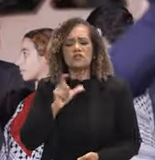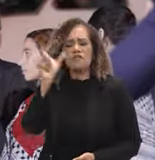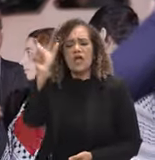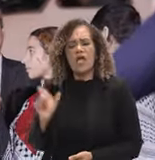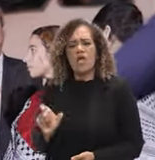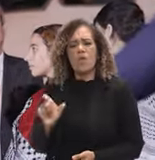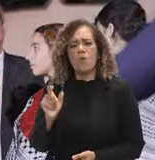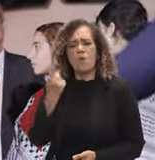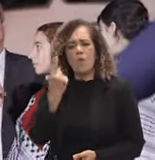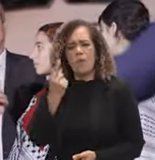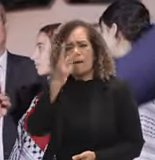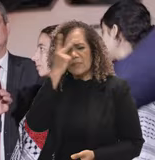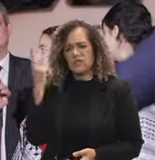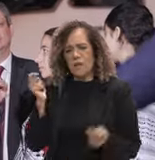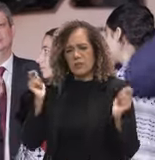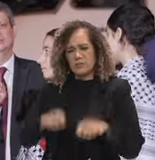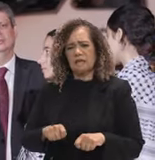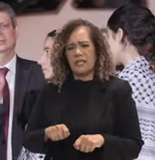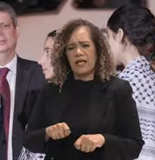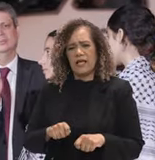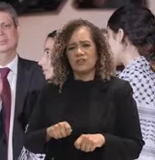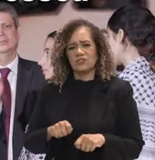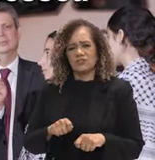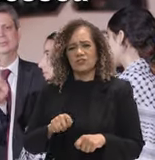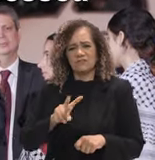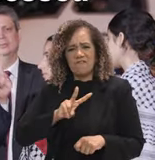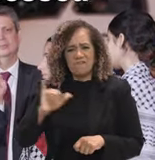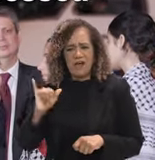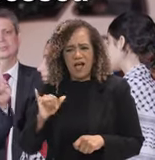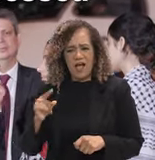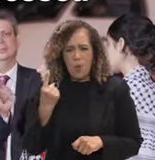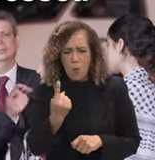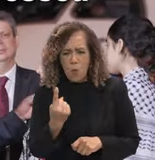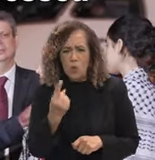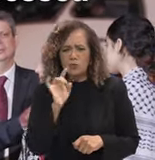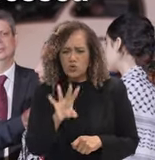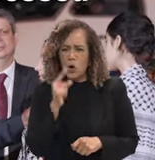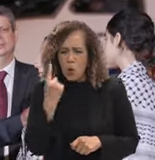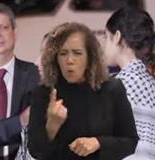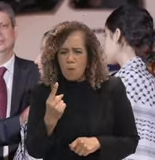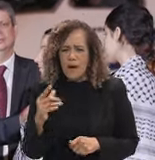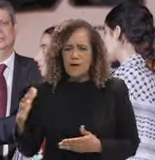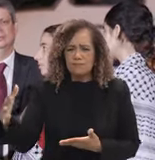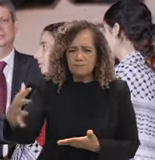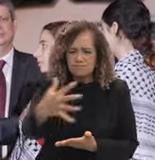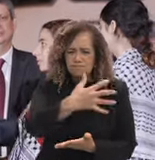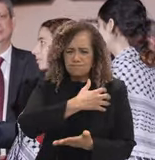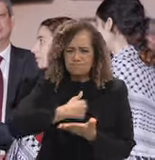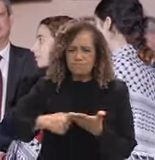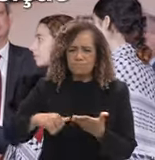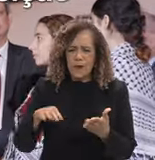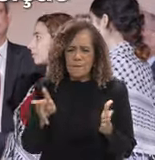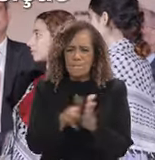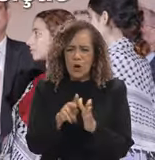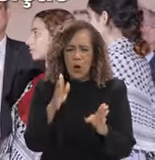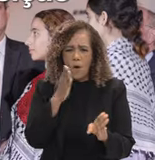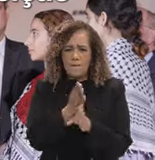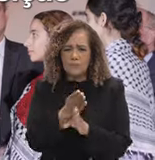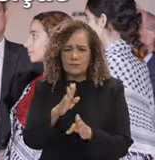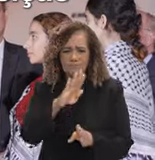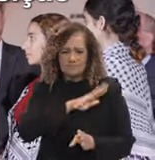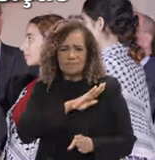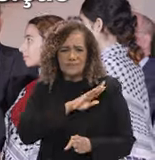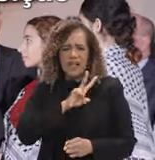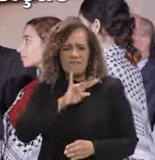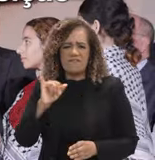possibilidade de a gente tirar uma pessoa, mesmo que seja uma só pessoa, na faixa de casa, a gente vai